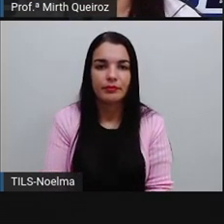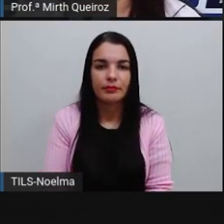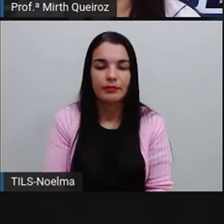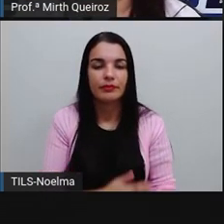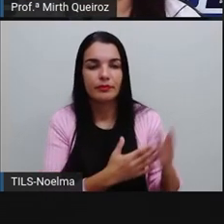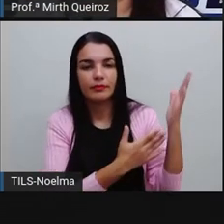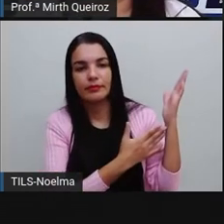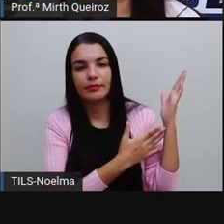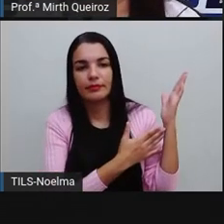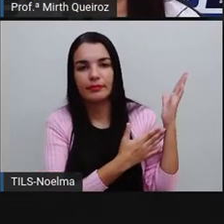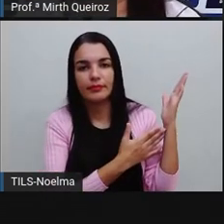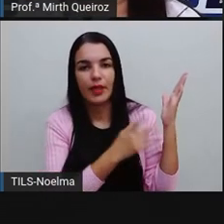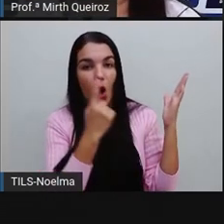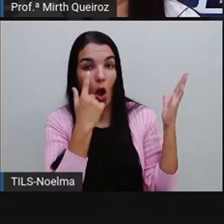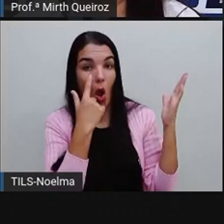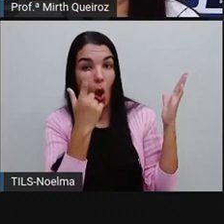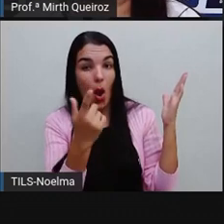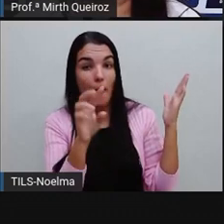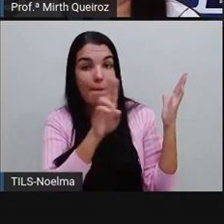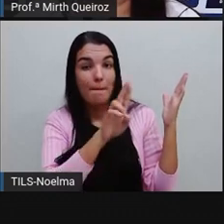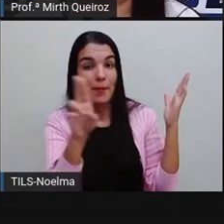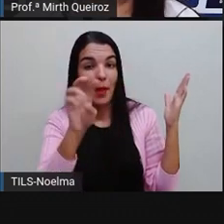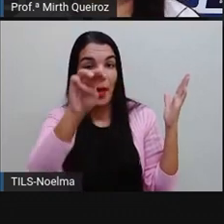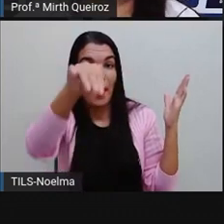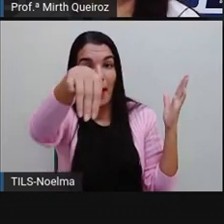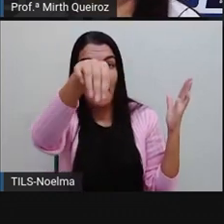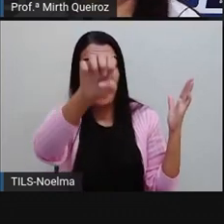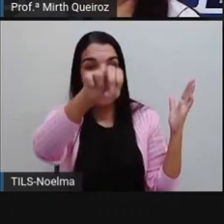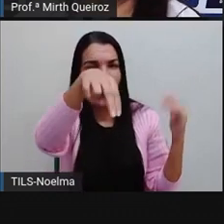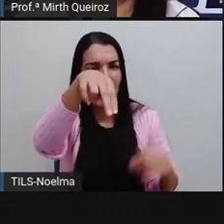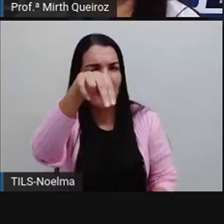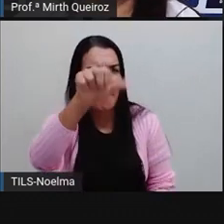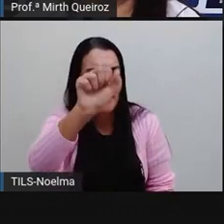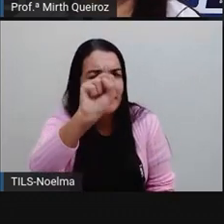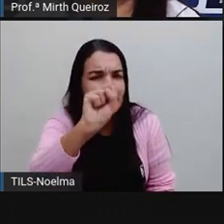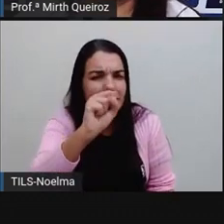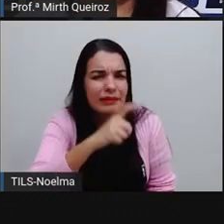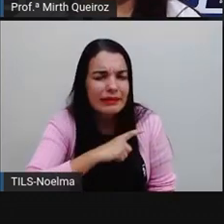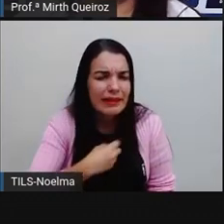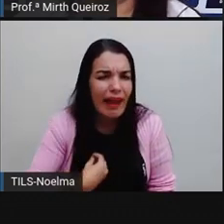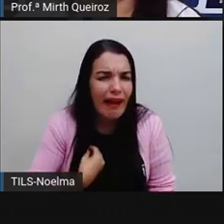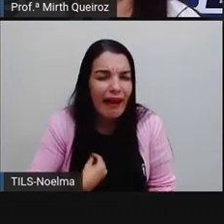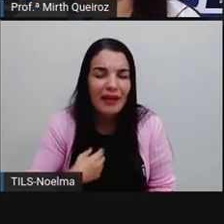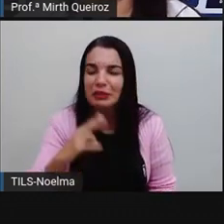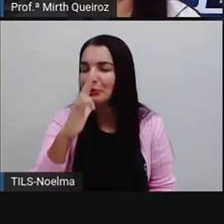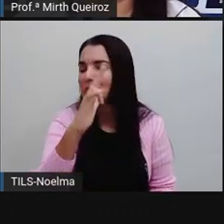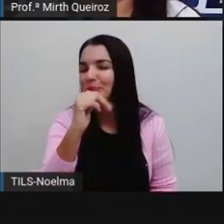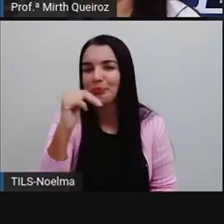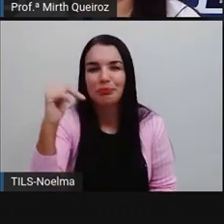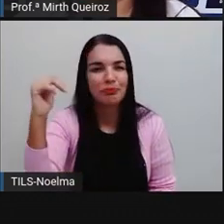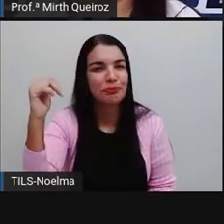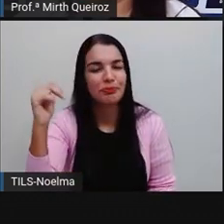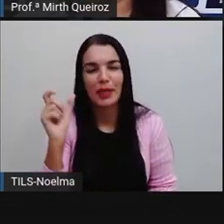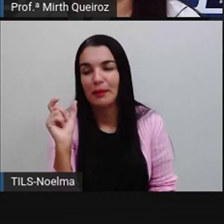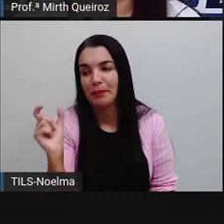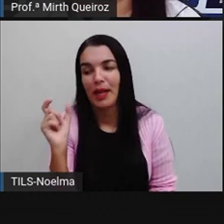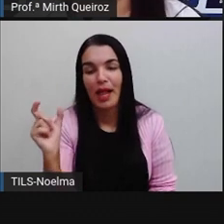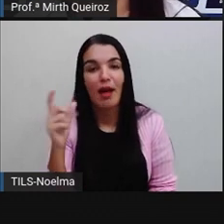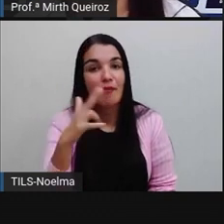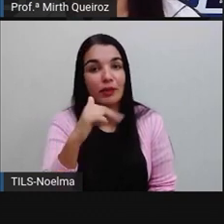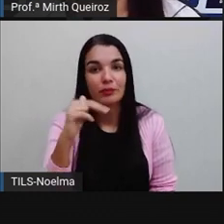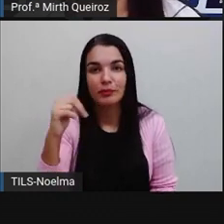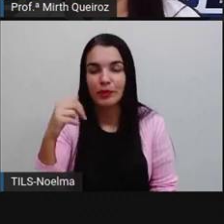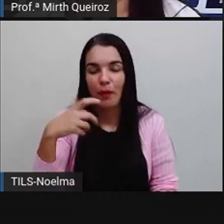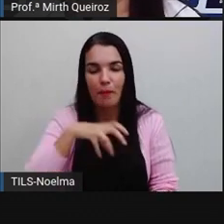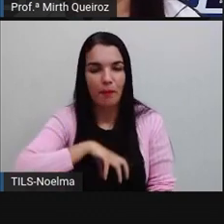ao emprego de menas, menas existe? Não existe. A palavra menas, ela não existe